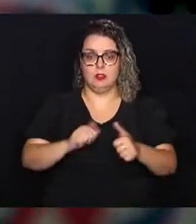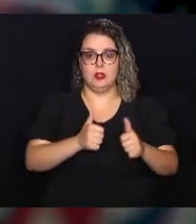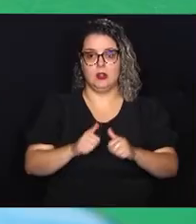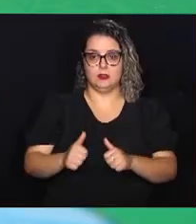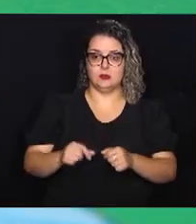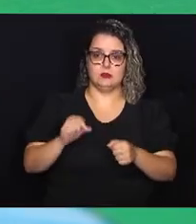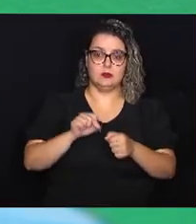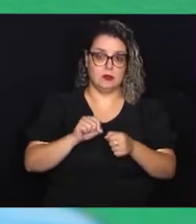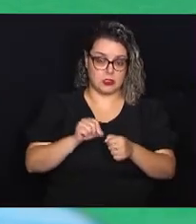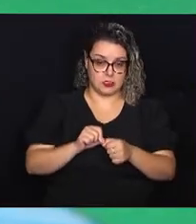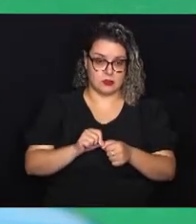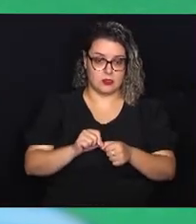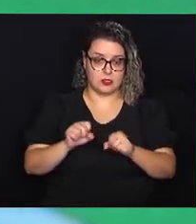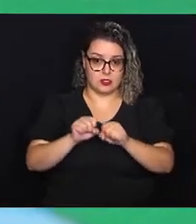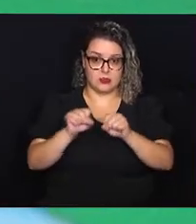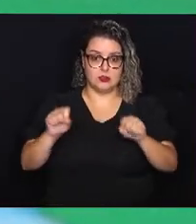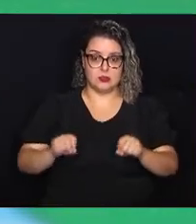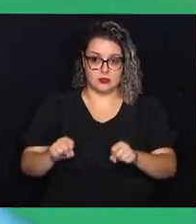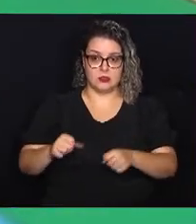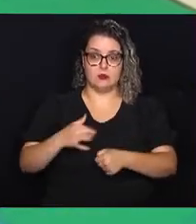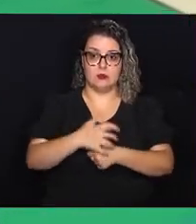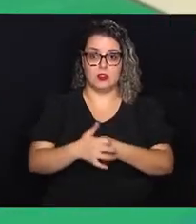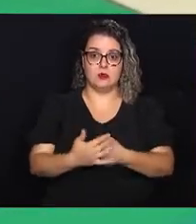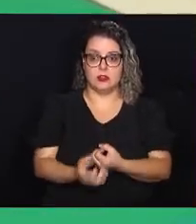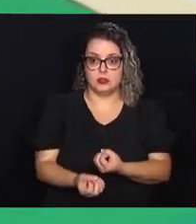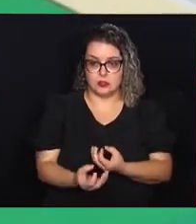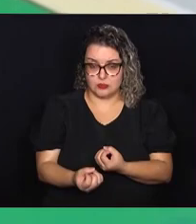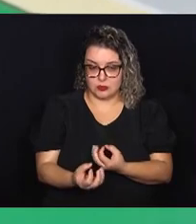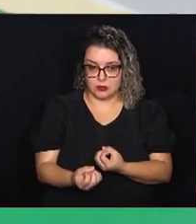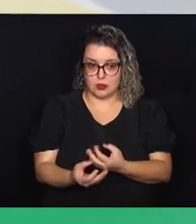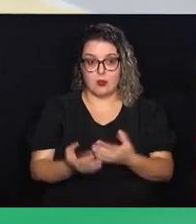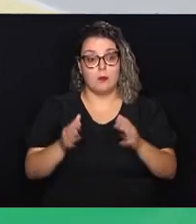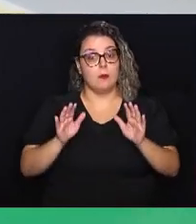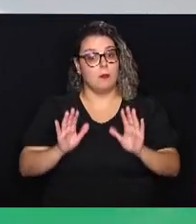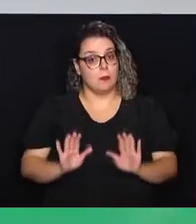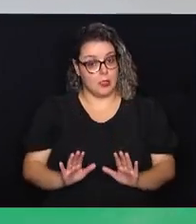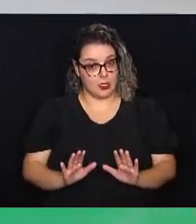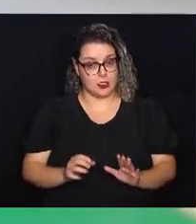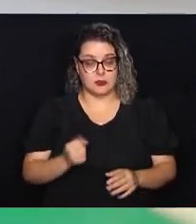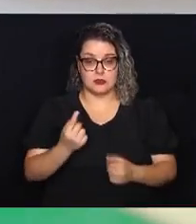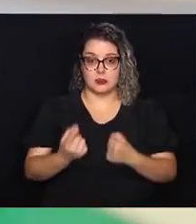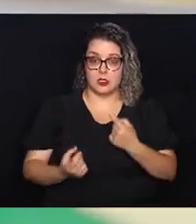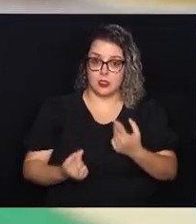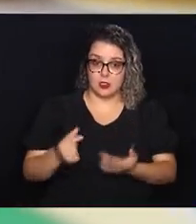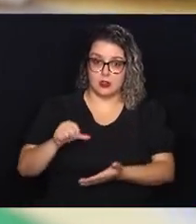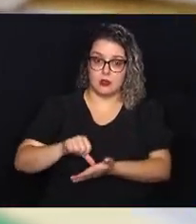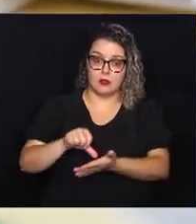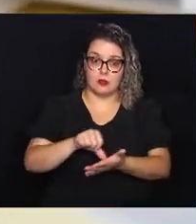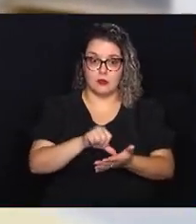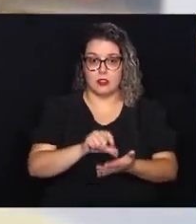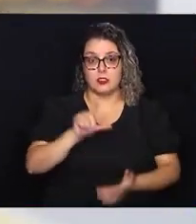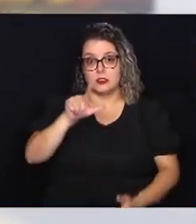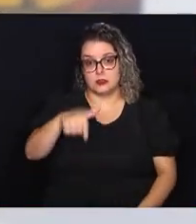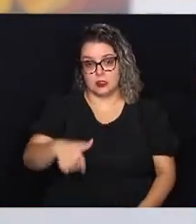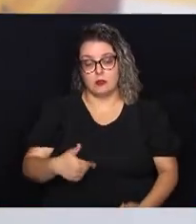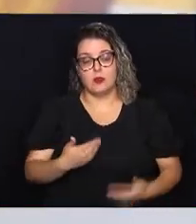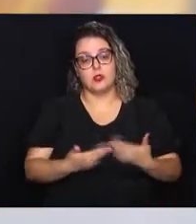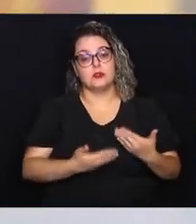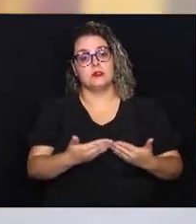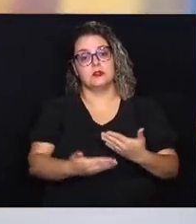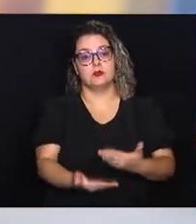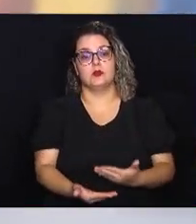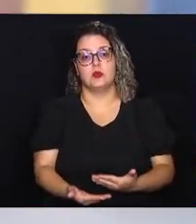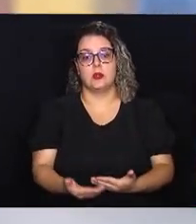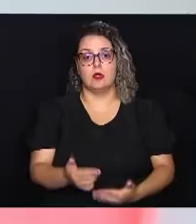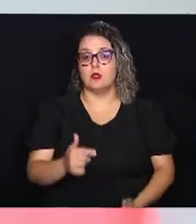avaliação realizado via sistema eletrônico de informação. Porém, algumas unidades, mesmo após este